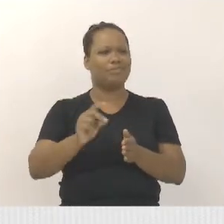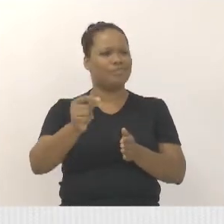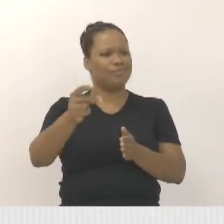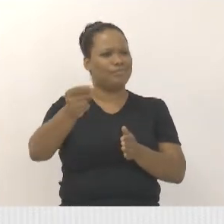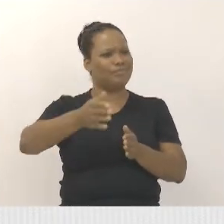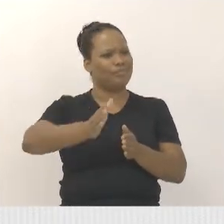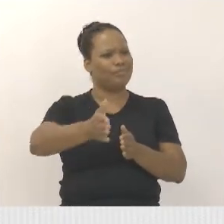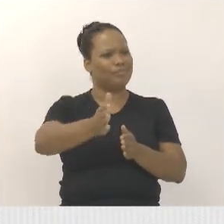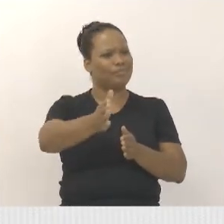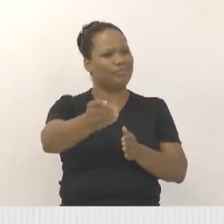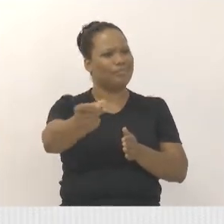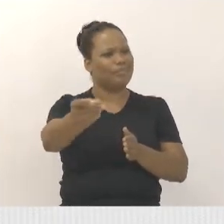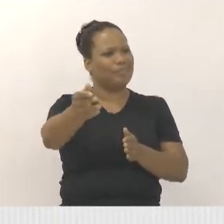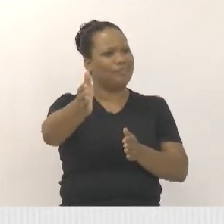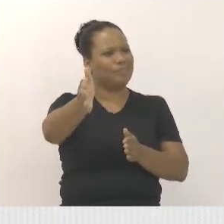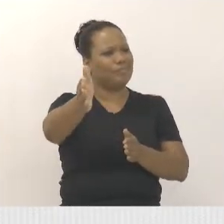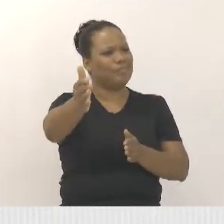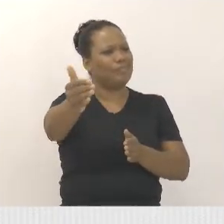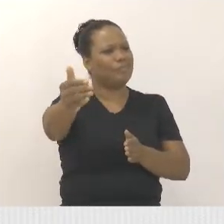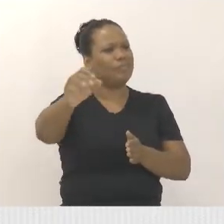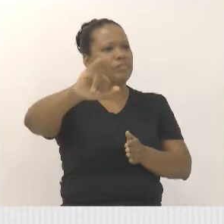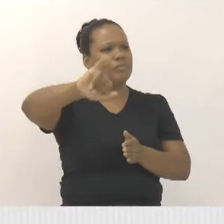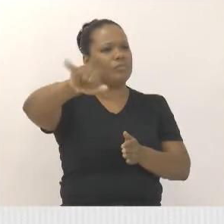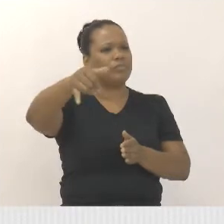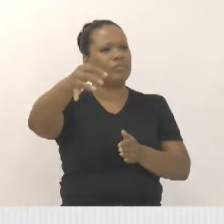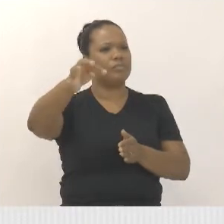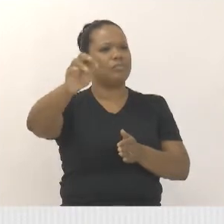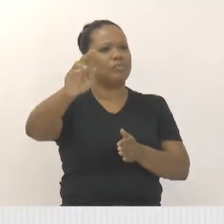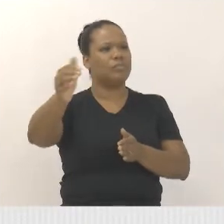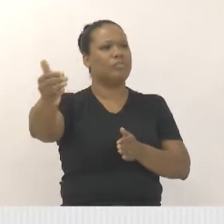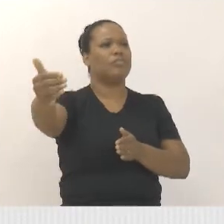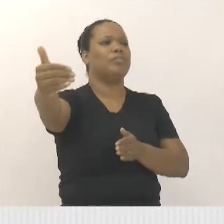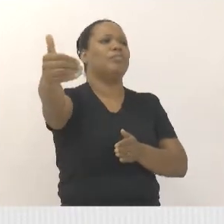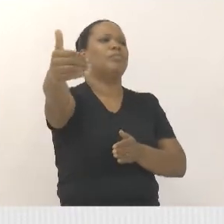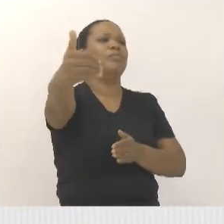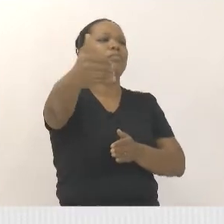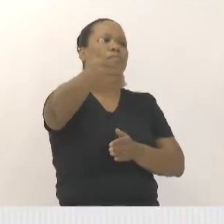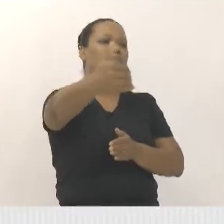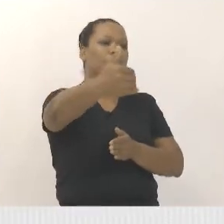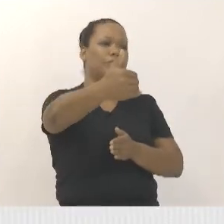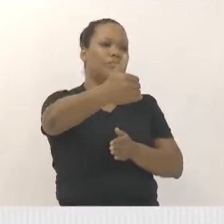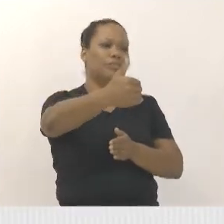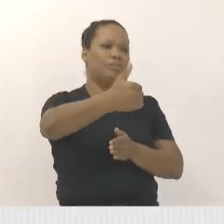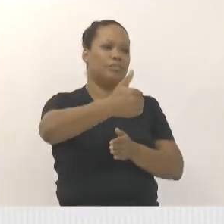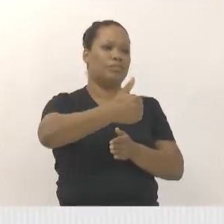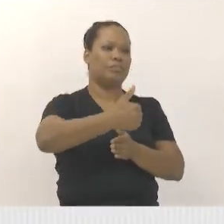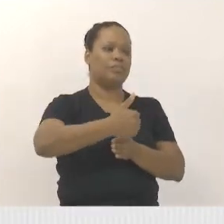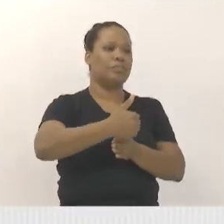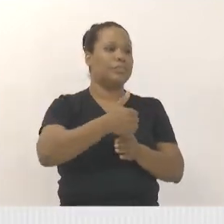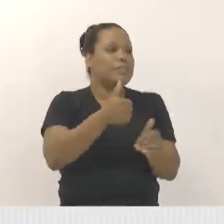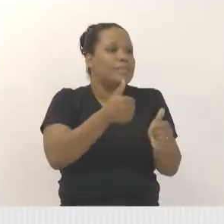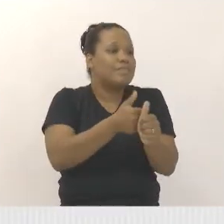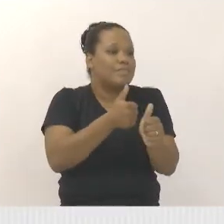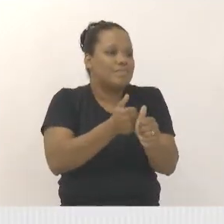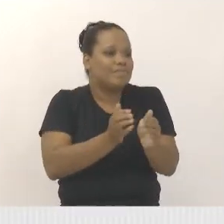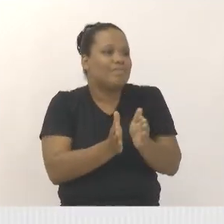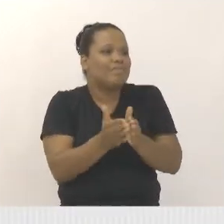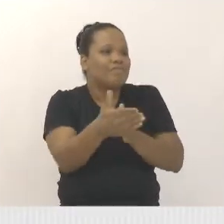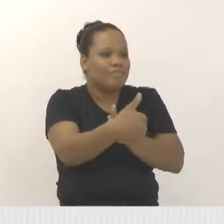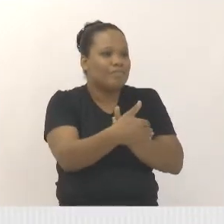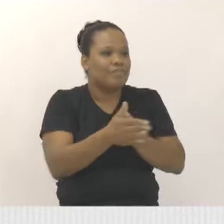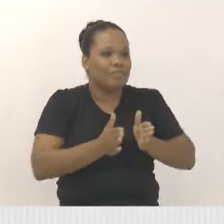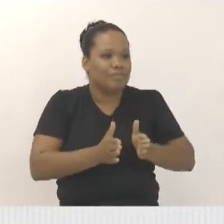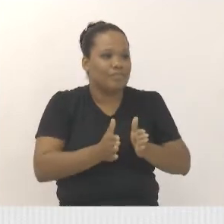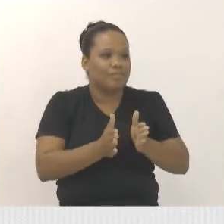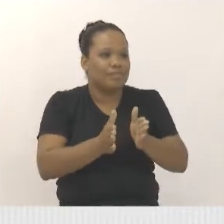até a rotatória da JTU para poder voltar para a cidade. Se implantam um retorno nesse pedaço aqui,